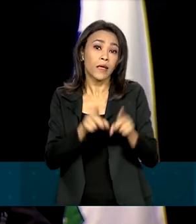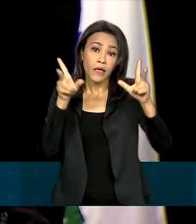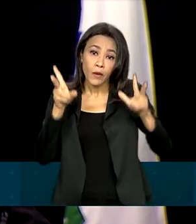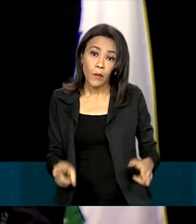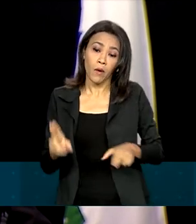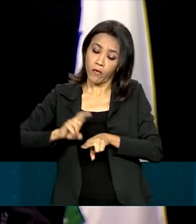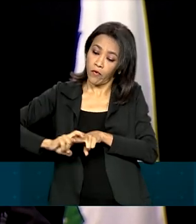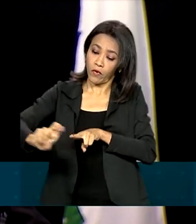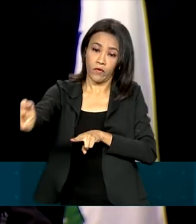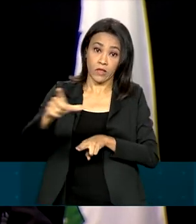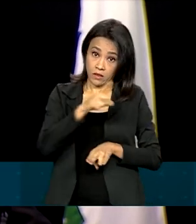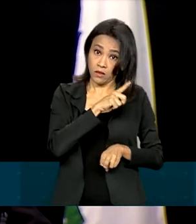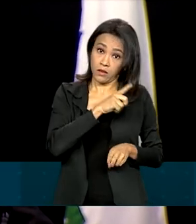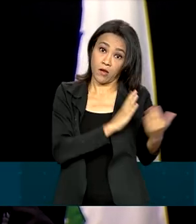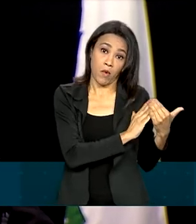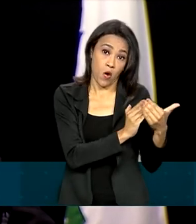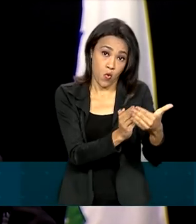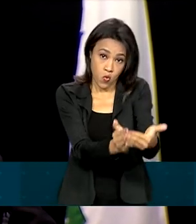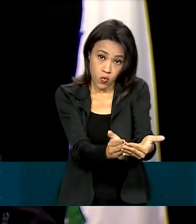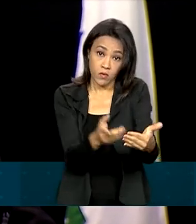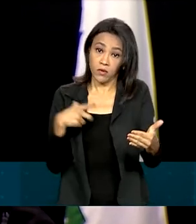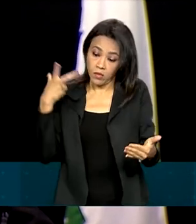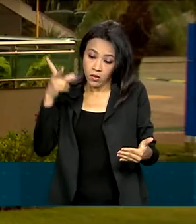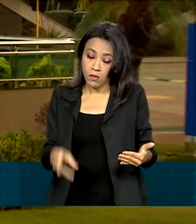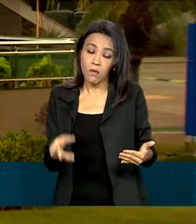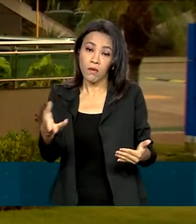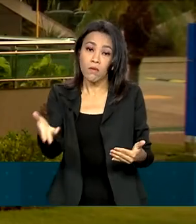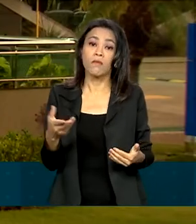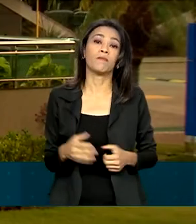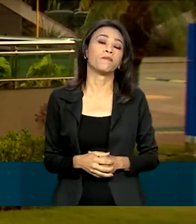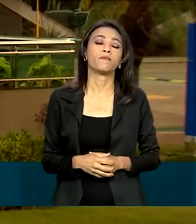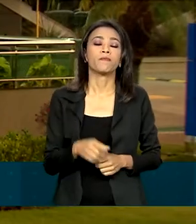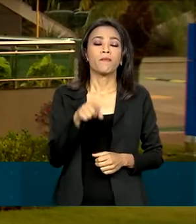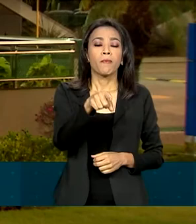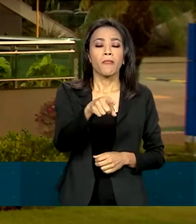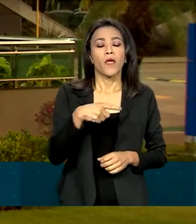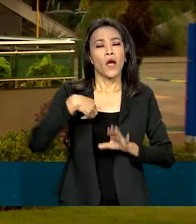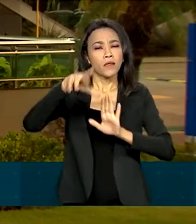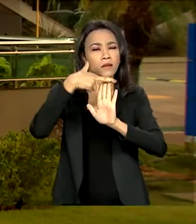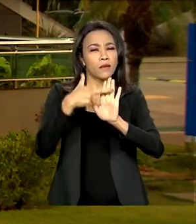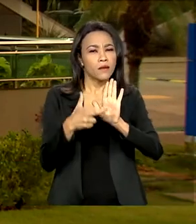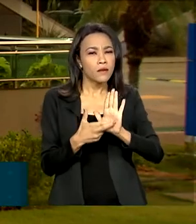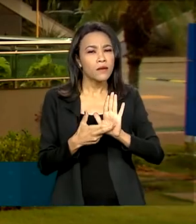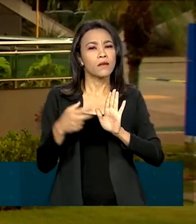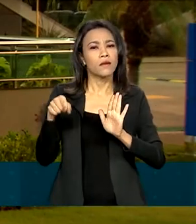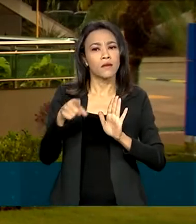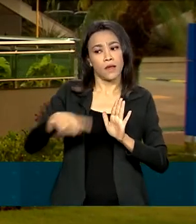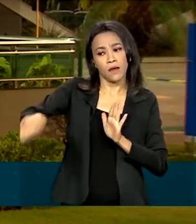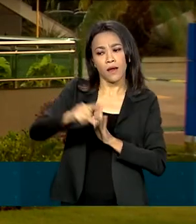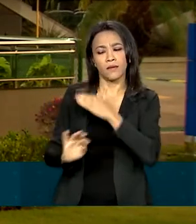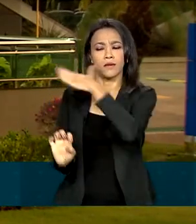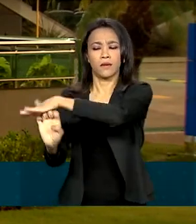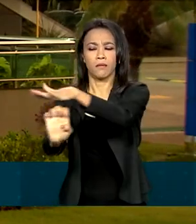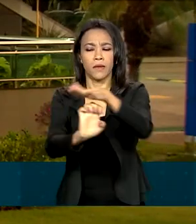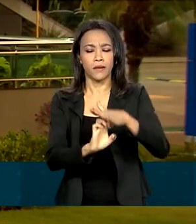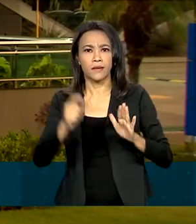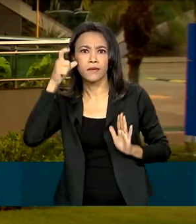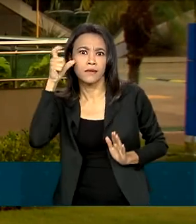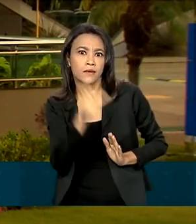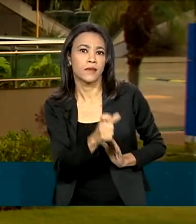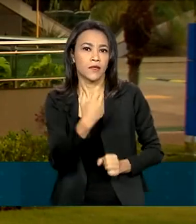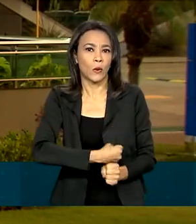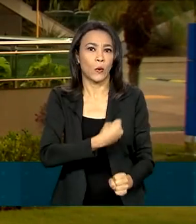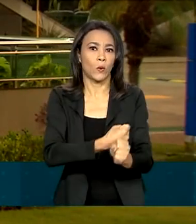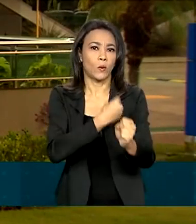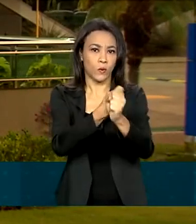Tirar o monopólio da União na construção desses ativos. No regime de autorização, as empresas interessadas em construir